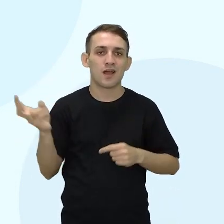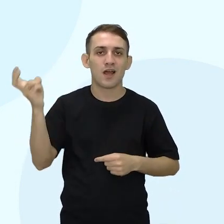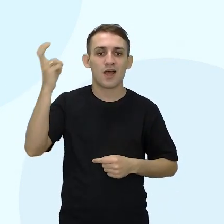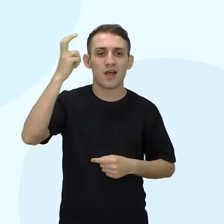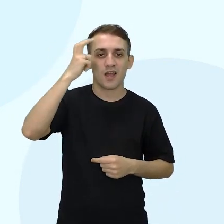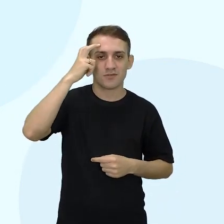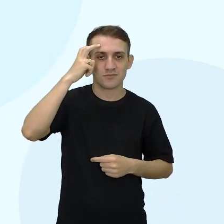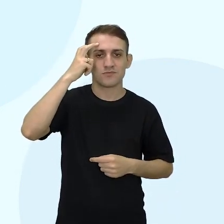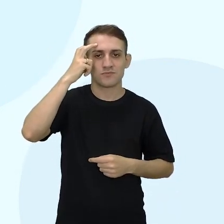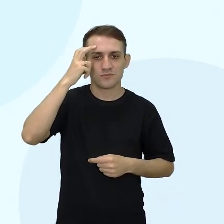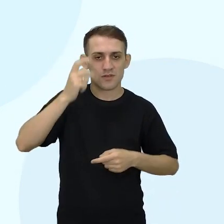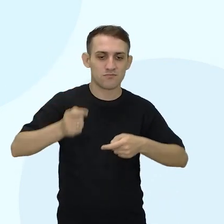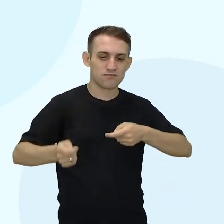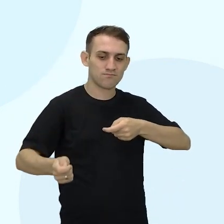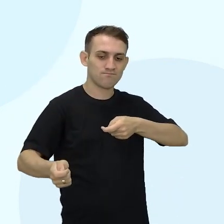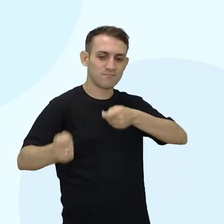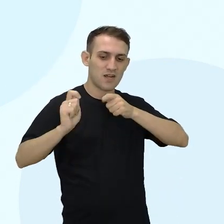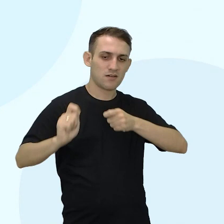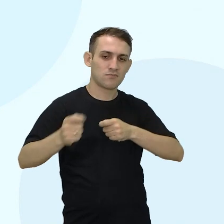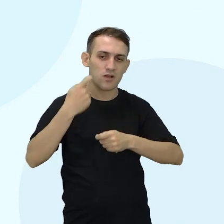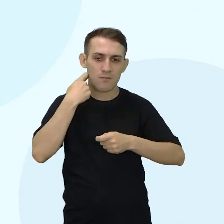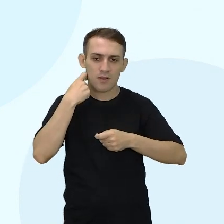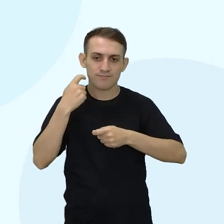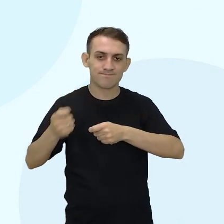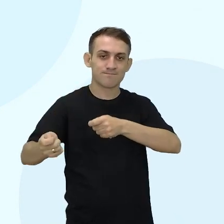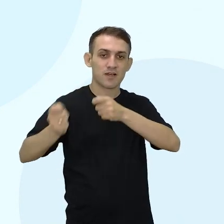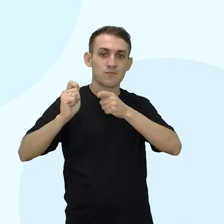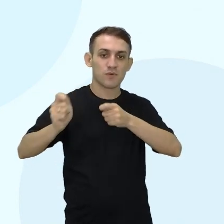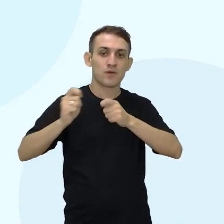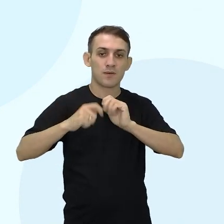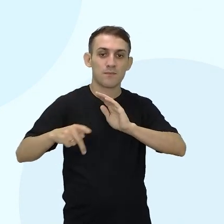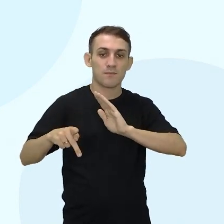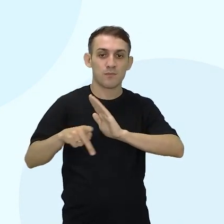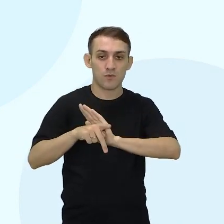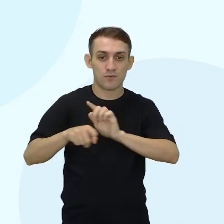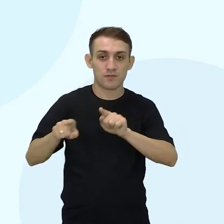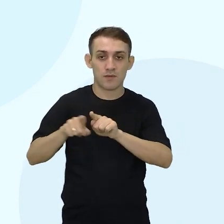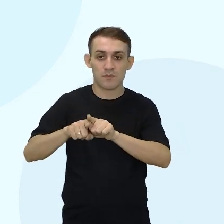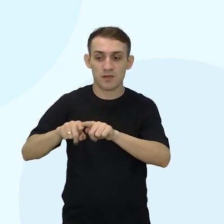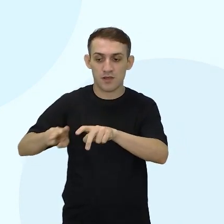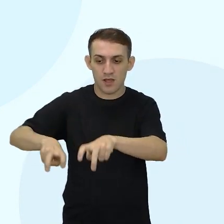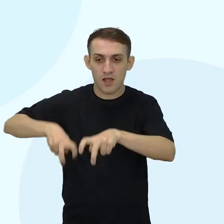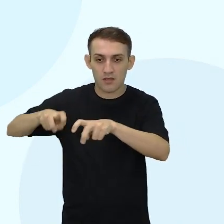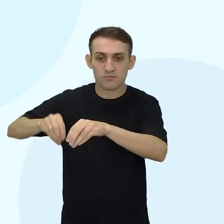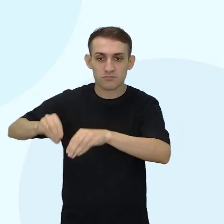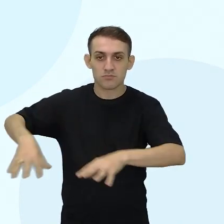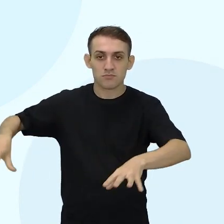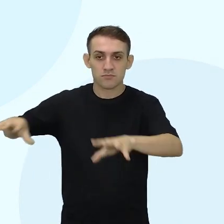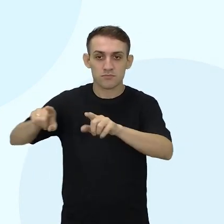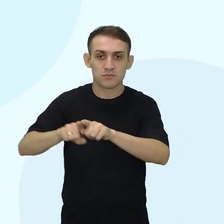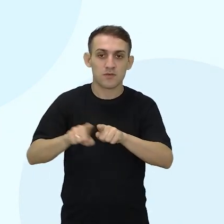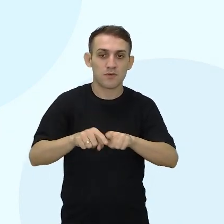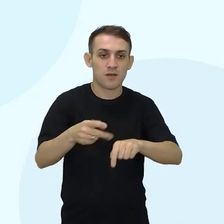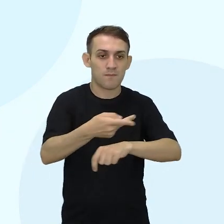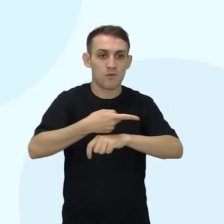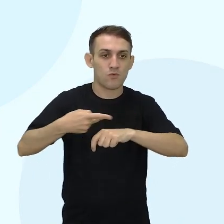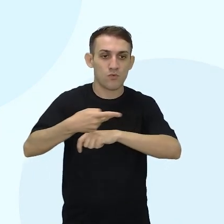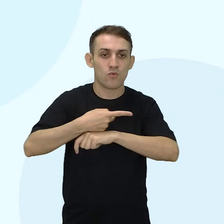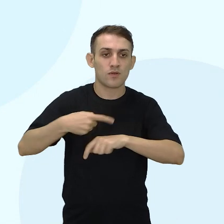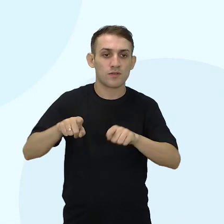sua cultura a pesca artesanal, a agricultura, a caça, o